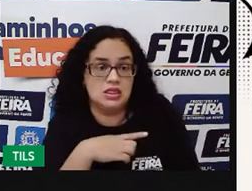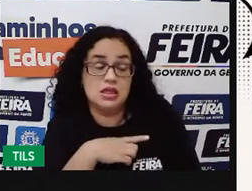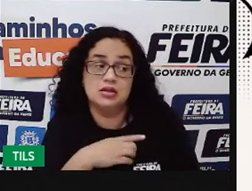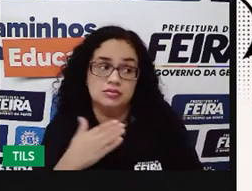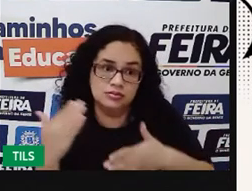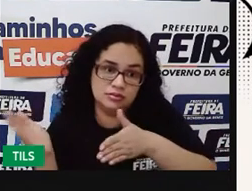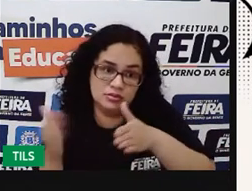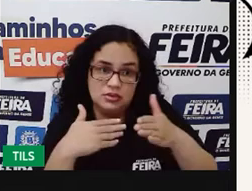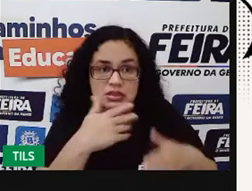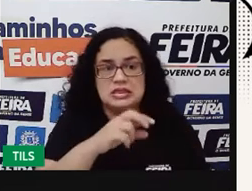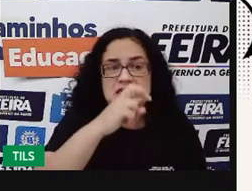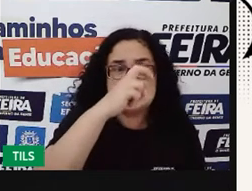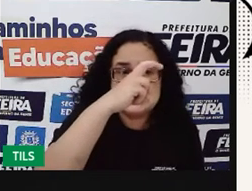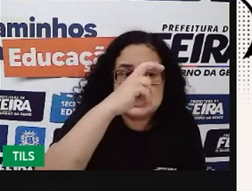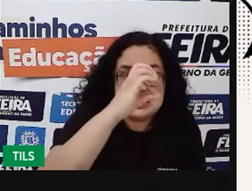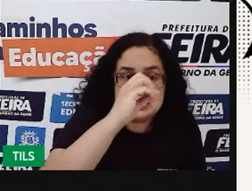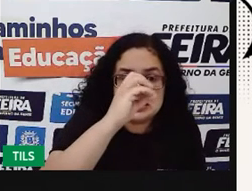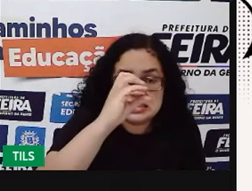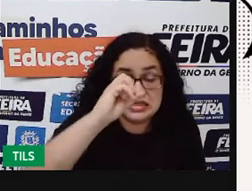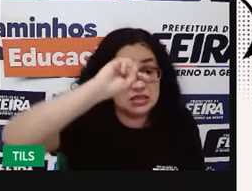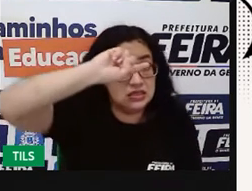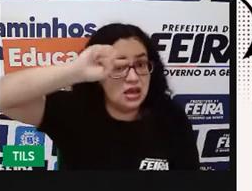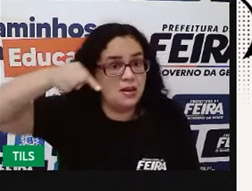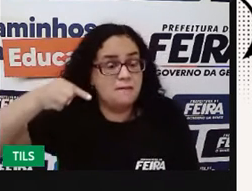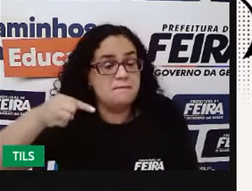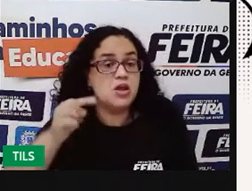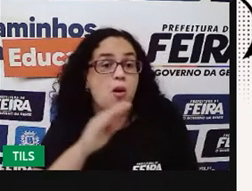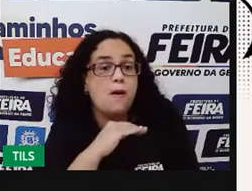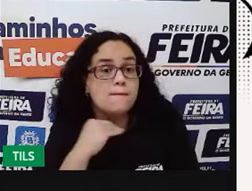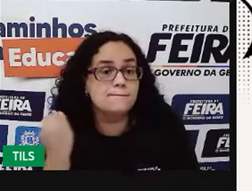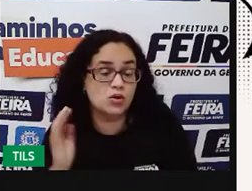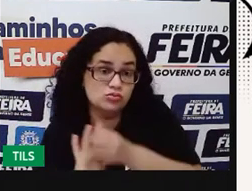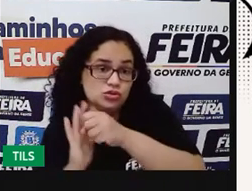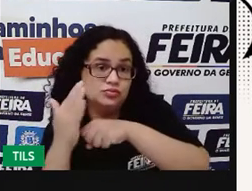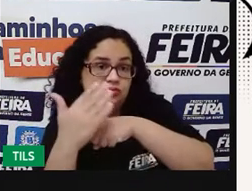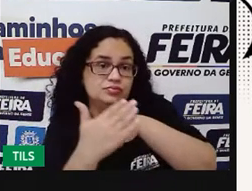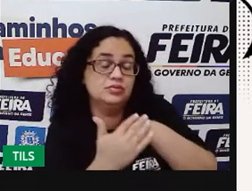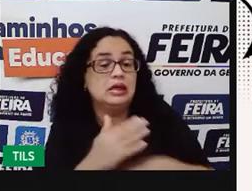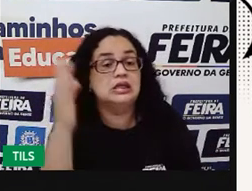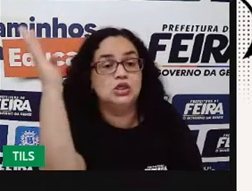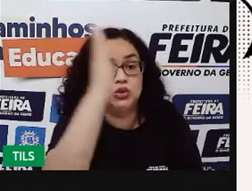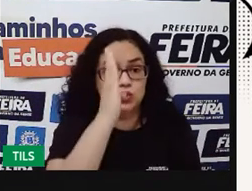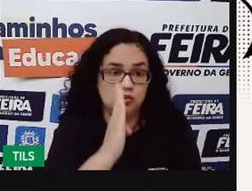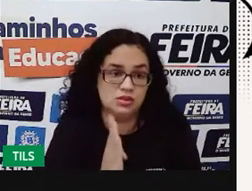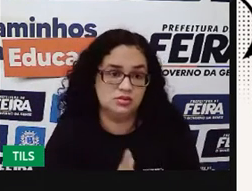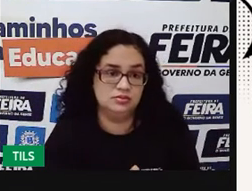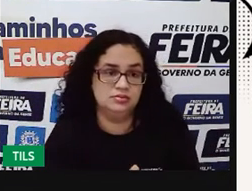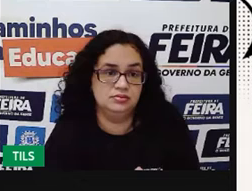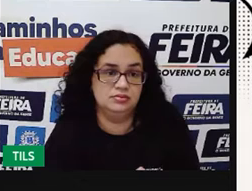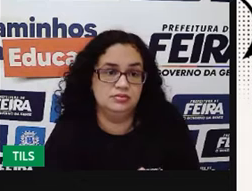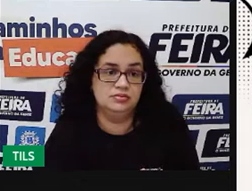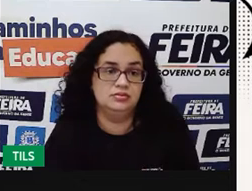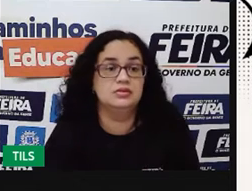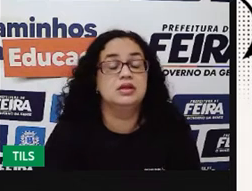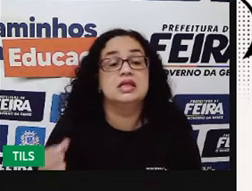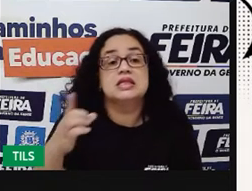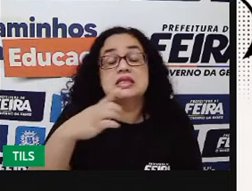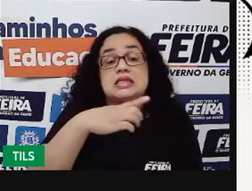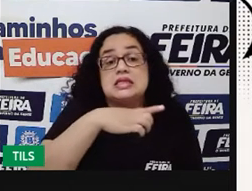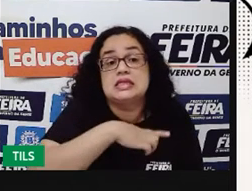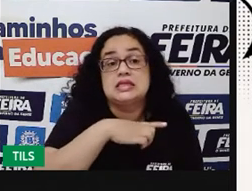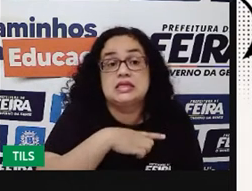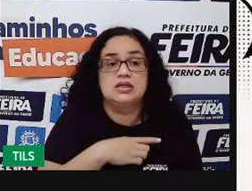O índice de 500 mil mortes por COVID-19 no Brasil. Isso, a gente tem que